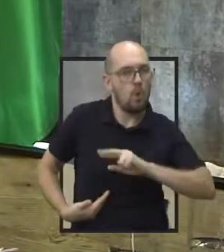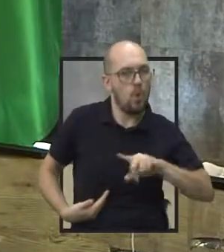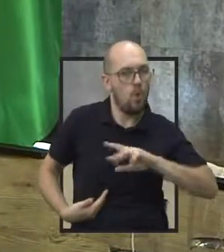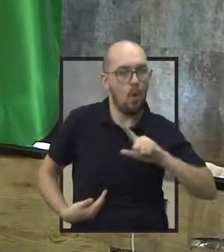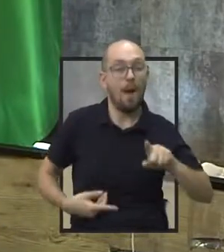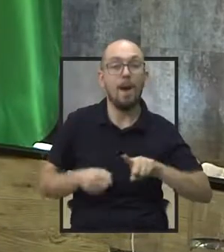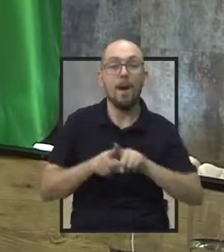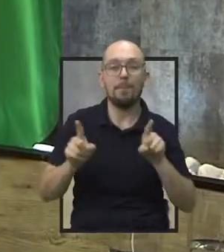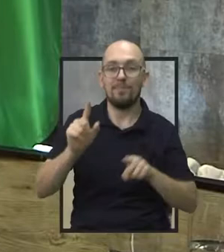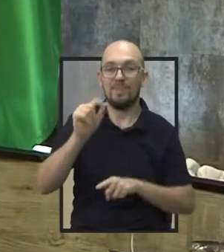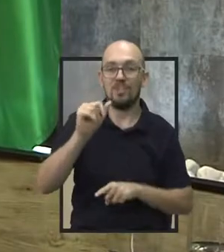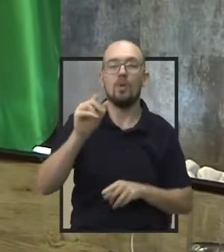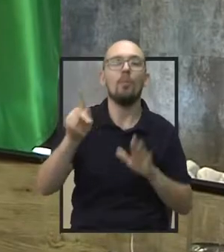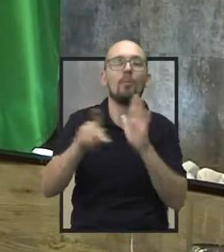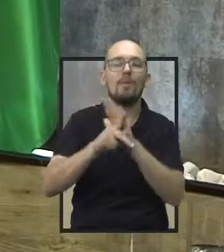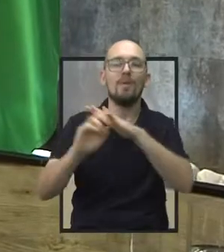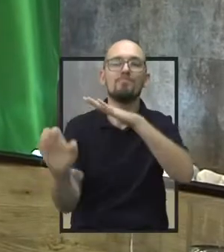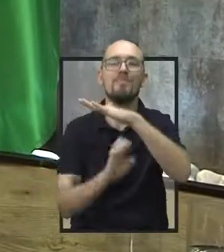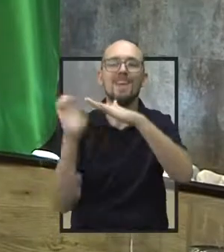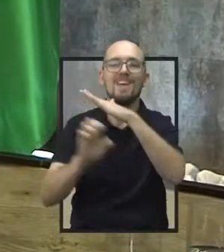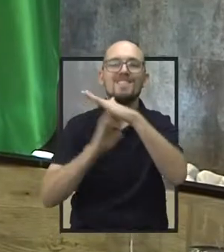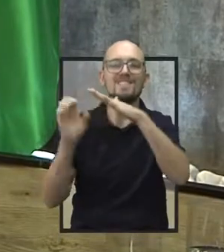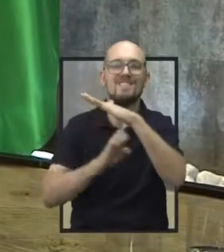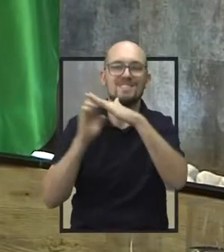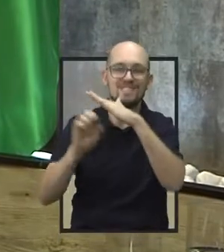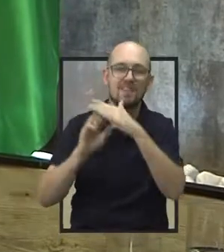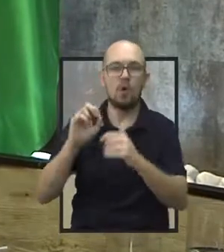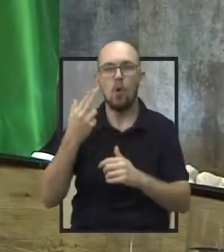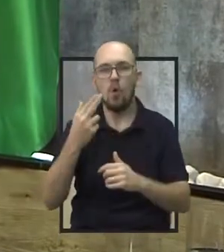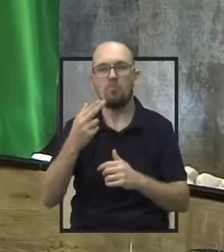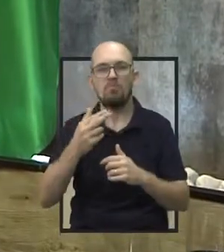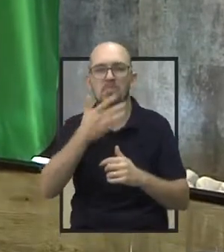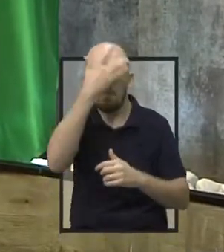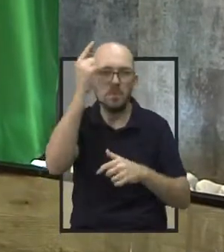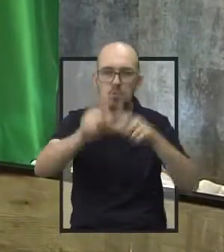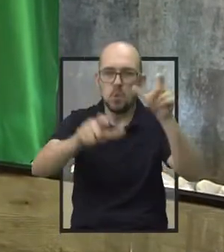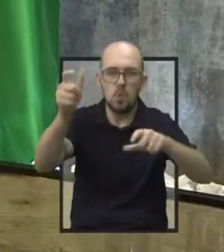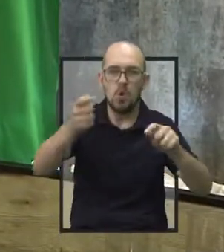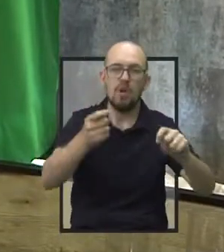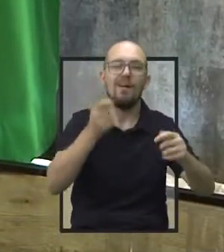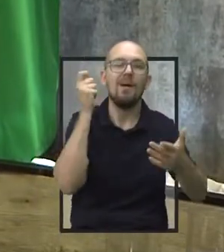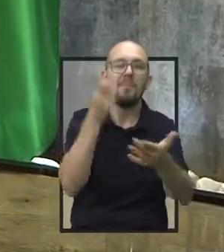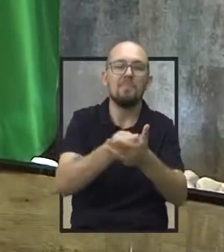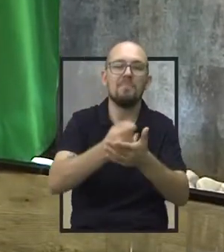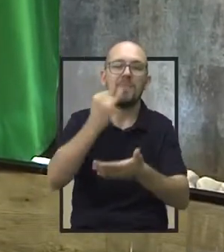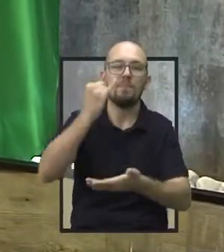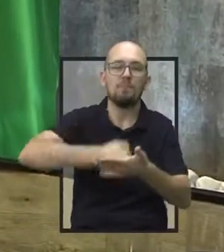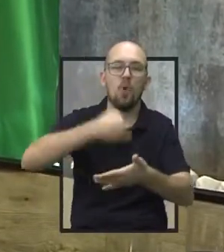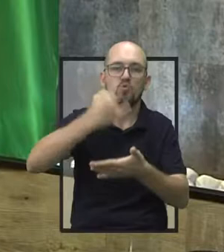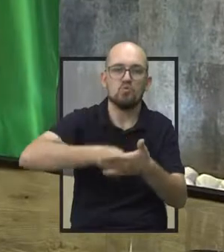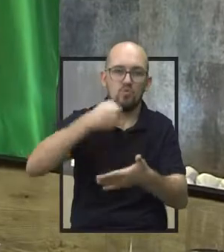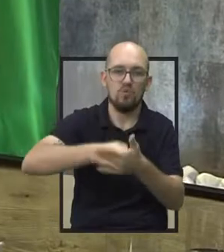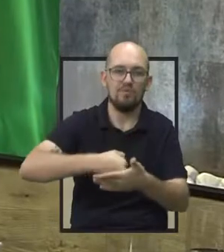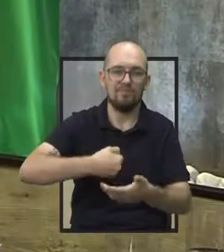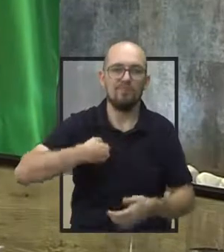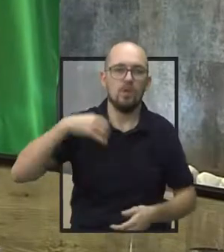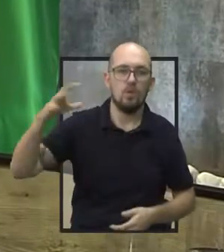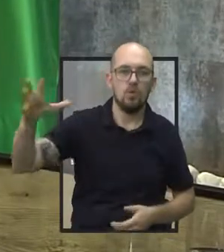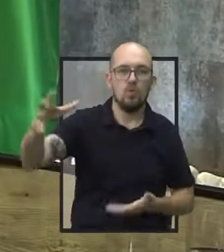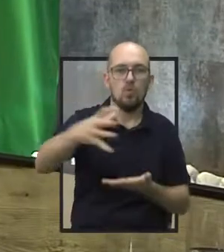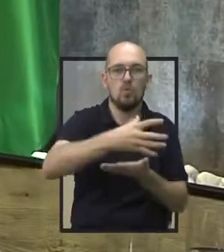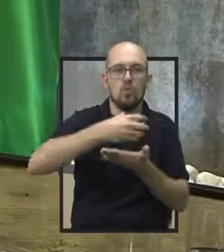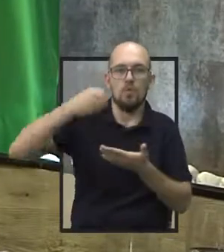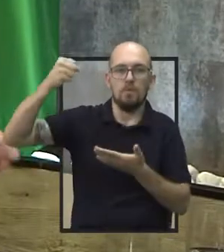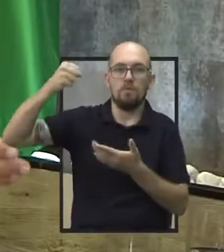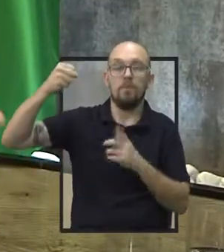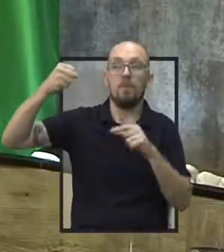de empresários e pessoas físicas, inclusive, que no pagar os seus impostos de renda, eles têm